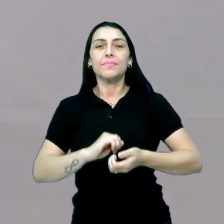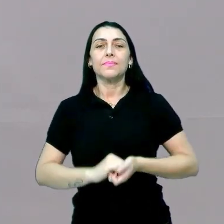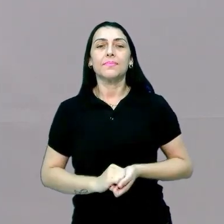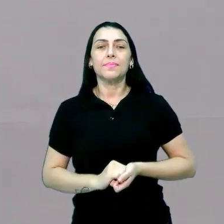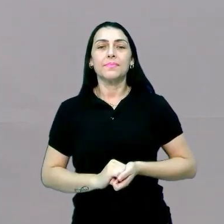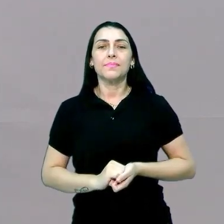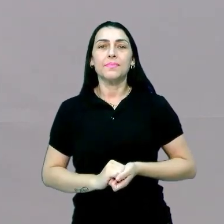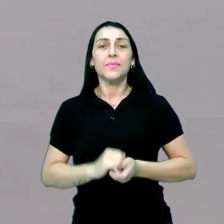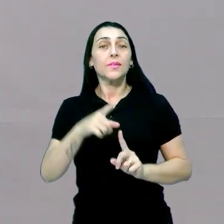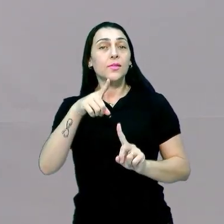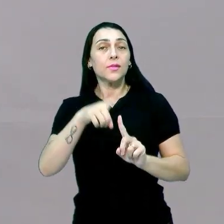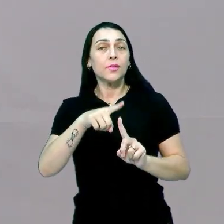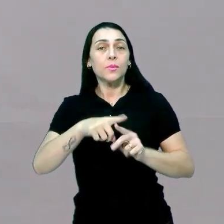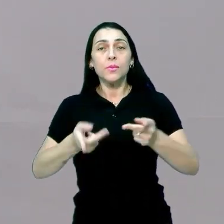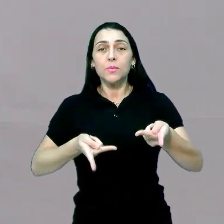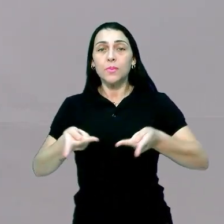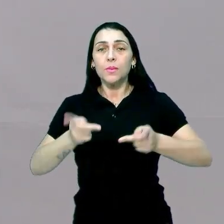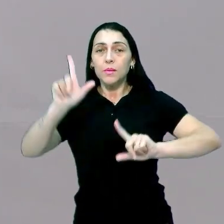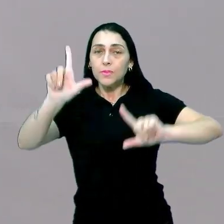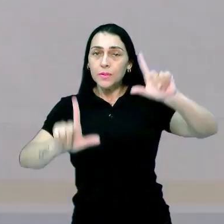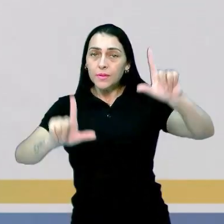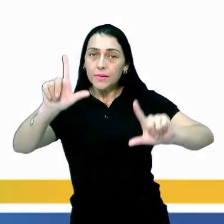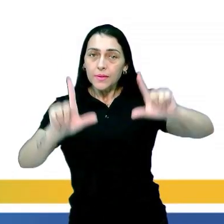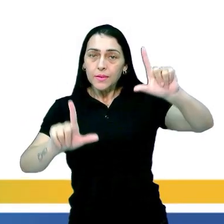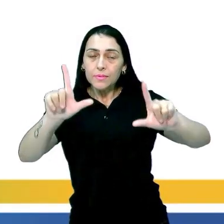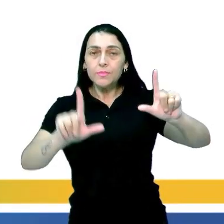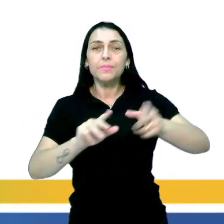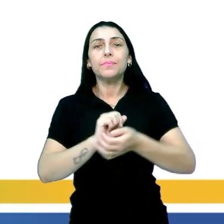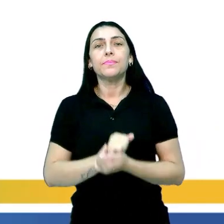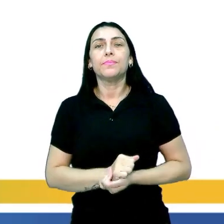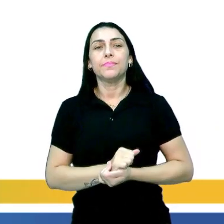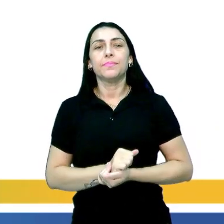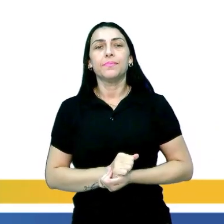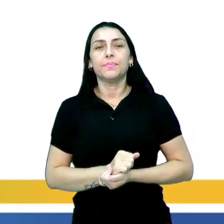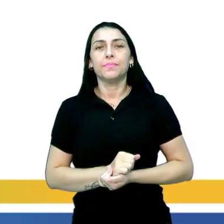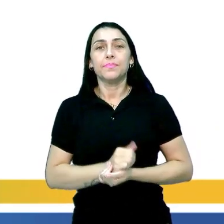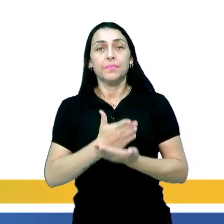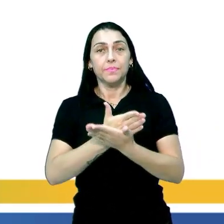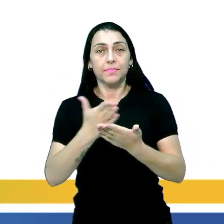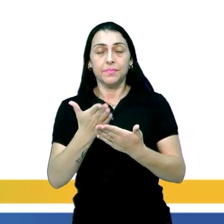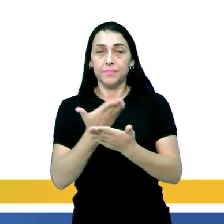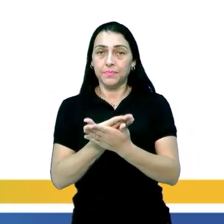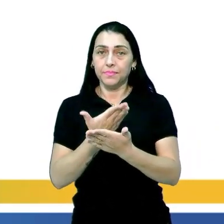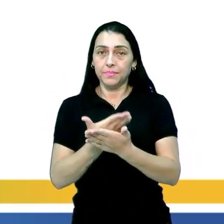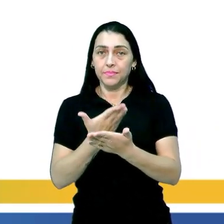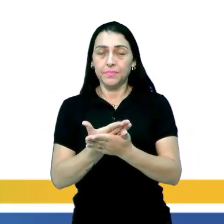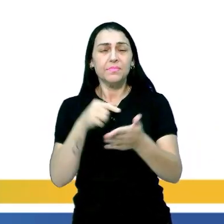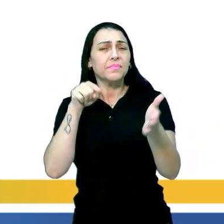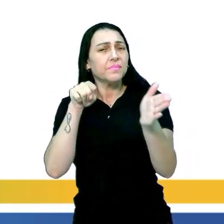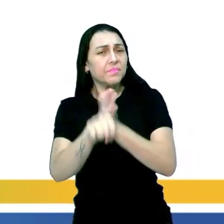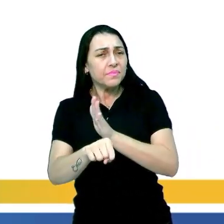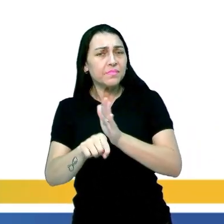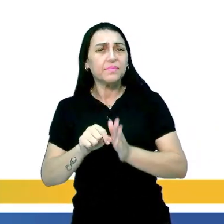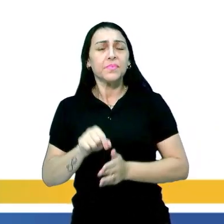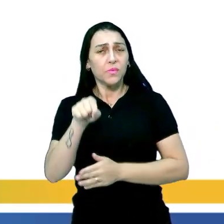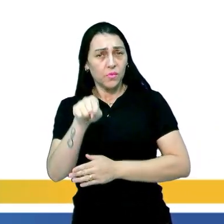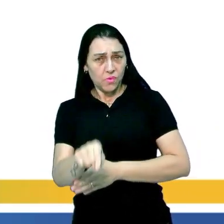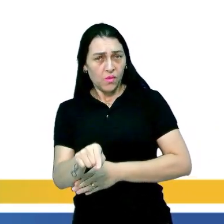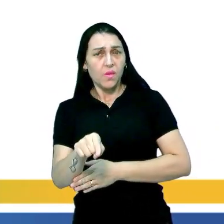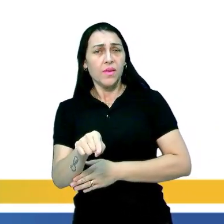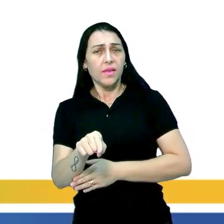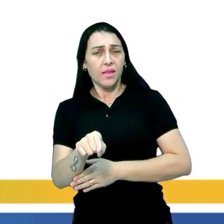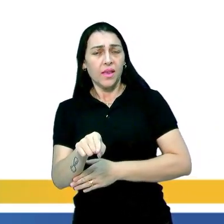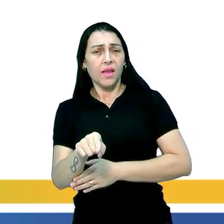Show, tipos de programa de televisão. Vamos começar a aula com a seguinte pergunta. Você